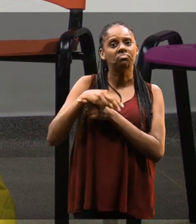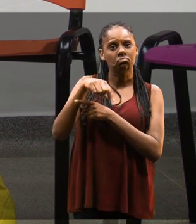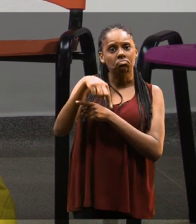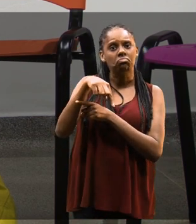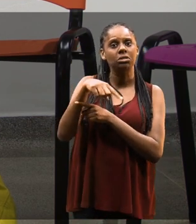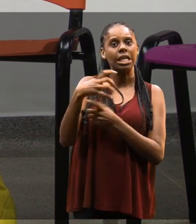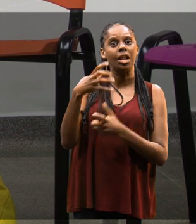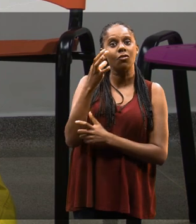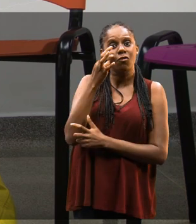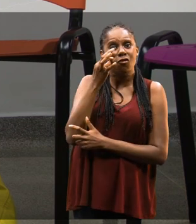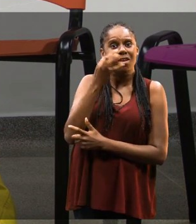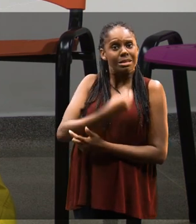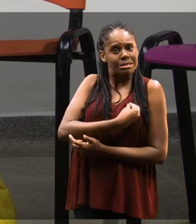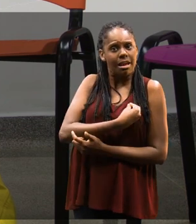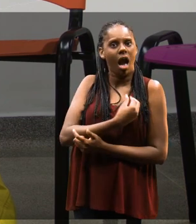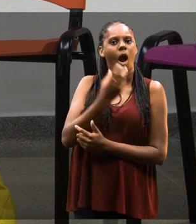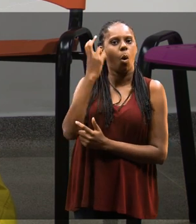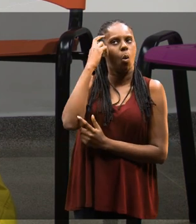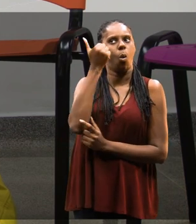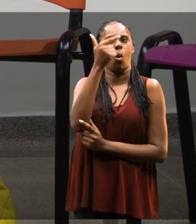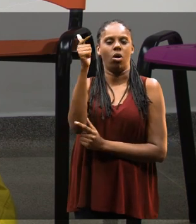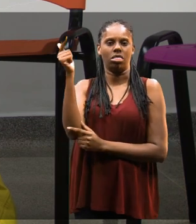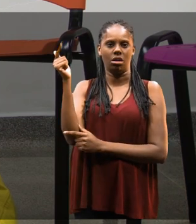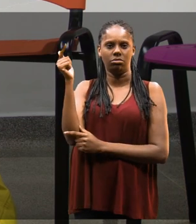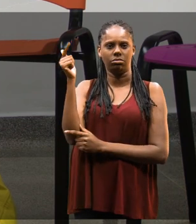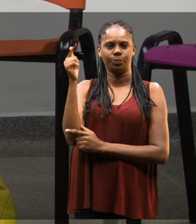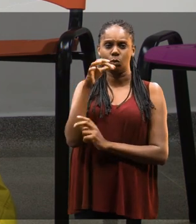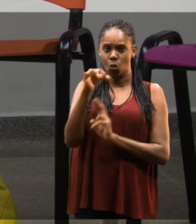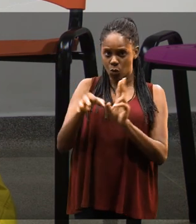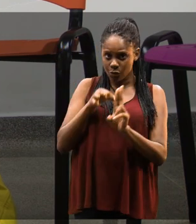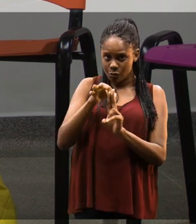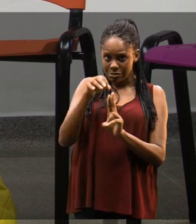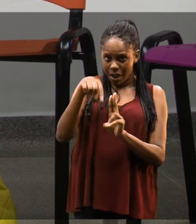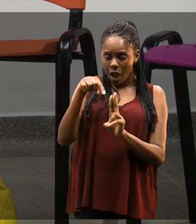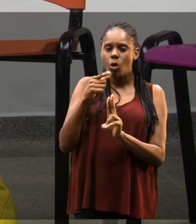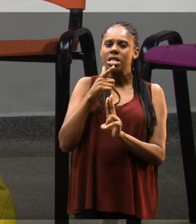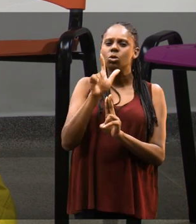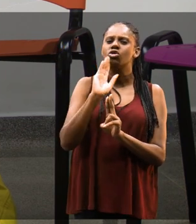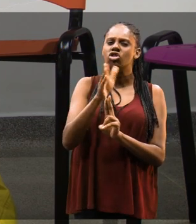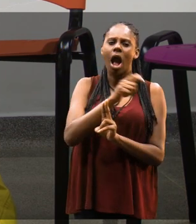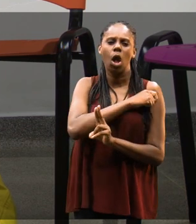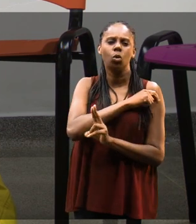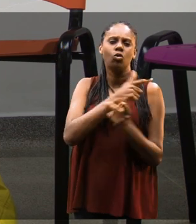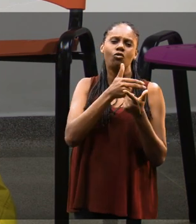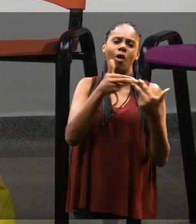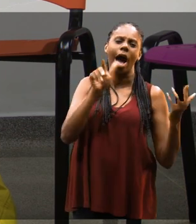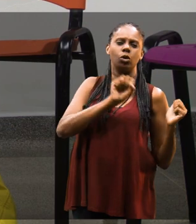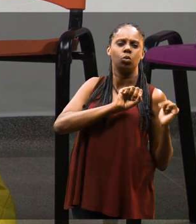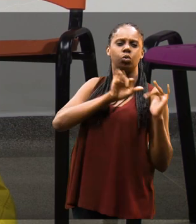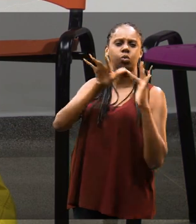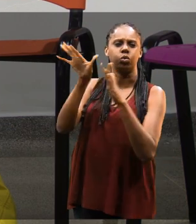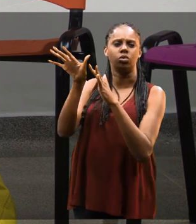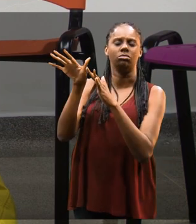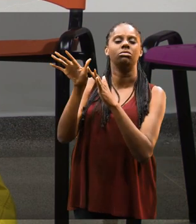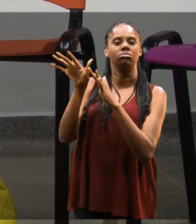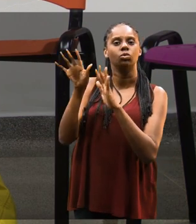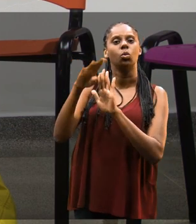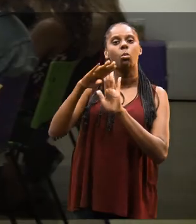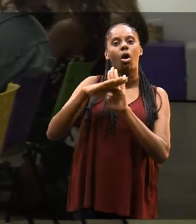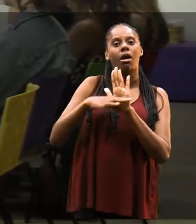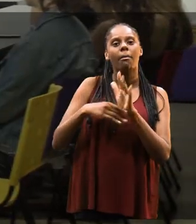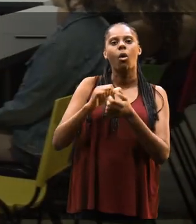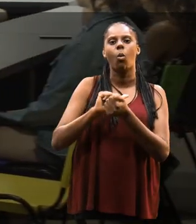com esse intuito de vivenciar outras culturas. A UFSCar conseguiu enviar já vários estudantes para o grupo,